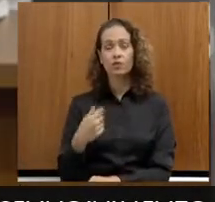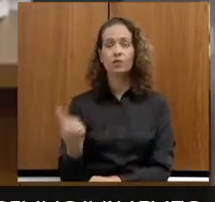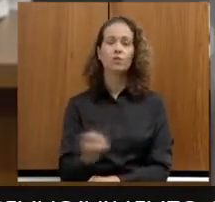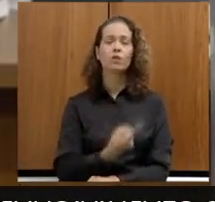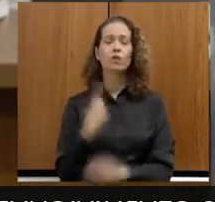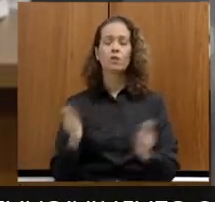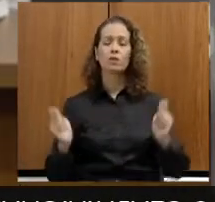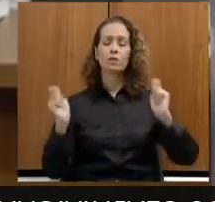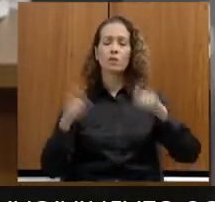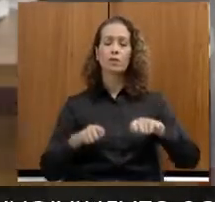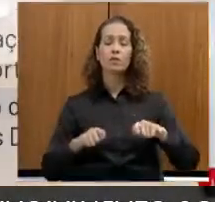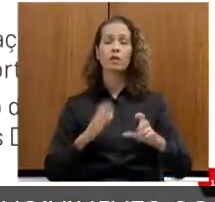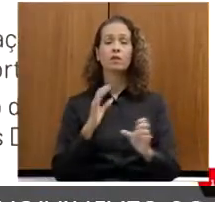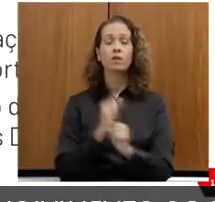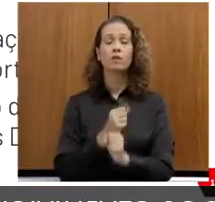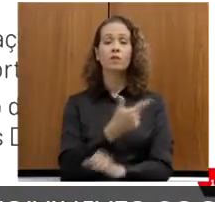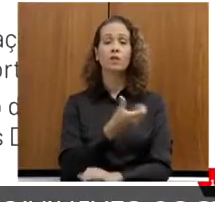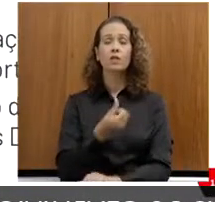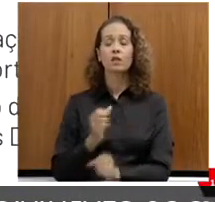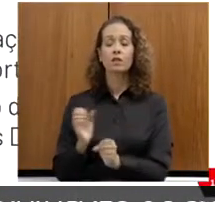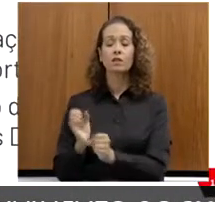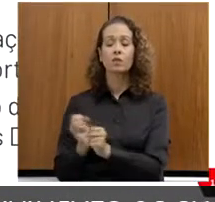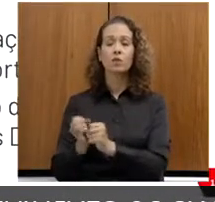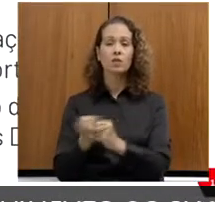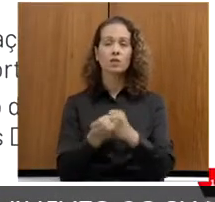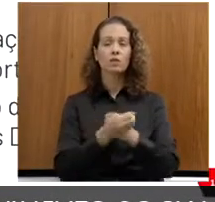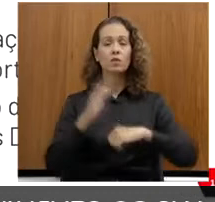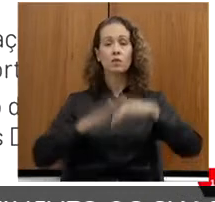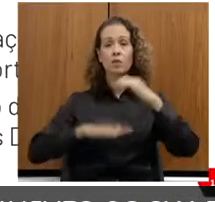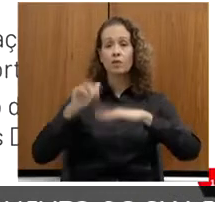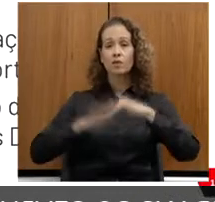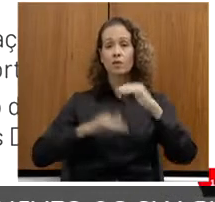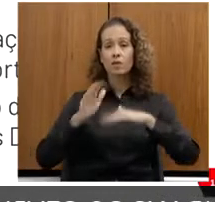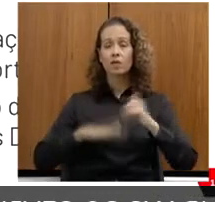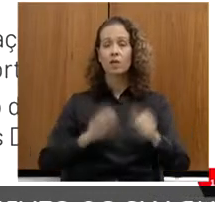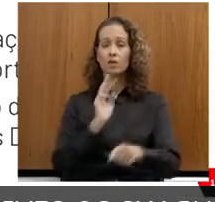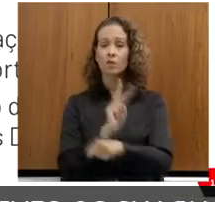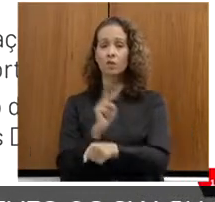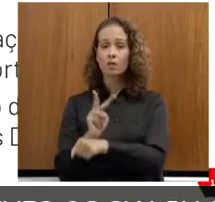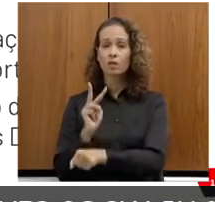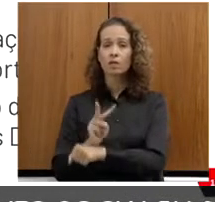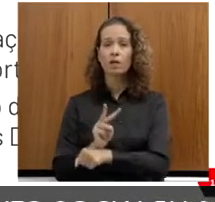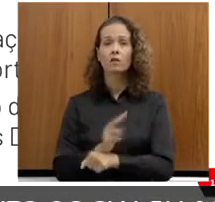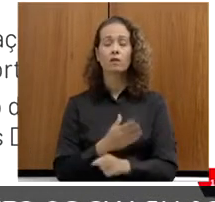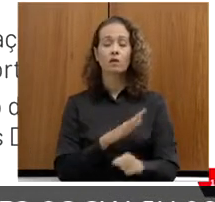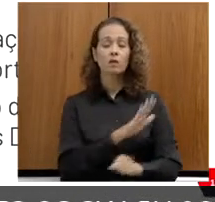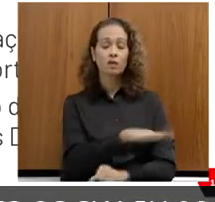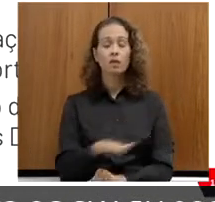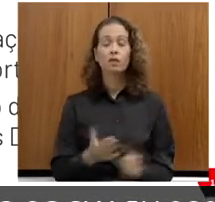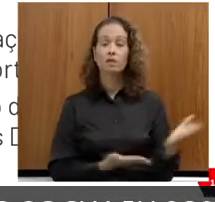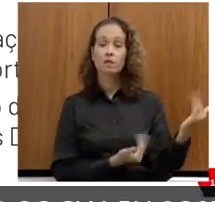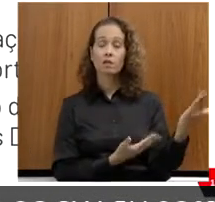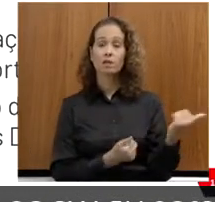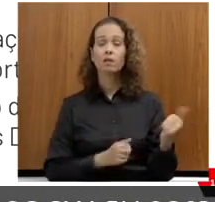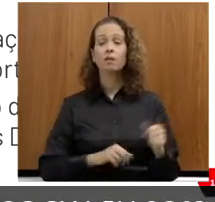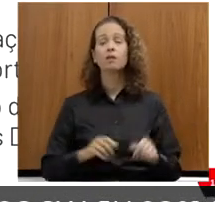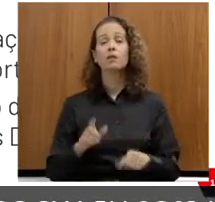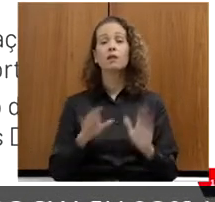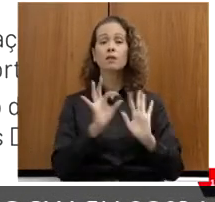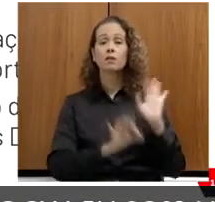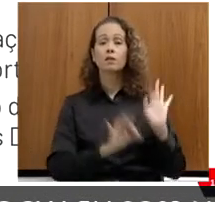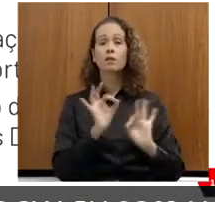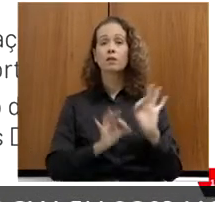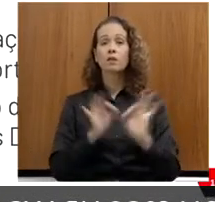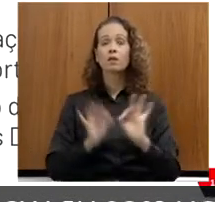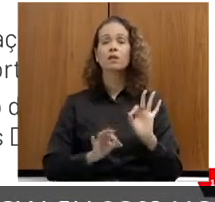capacitar os 26 municípios, profissionais da Rede Proteção à Criança e Adolescente. Nós temos um programa de educação profissional da Bacia do